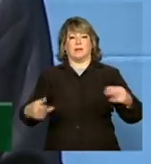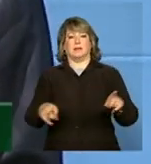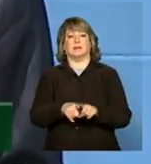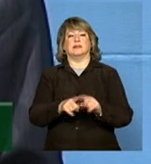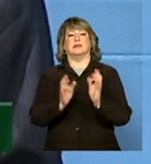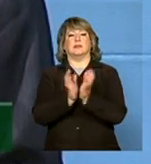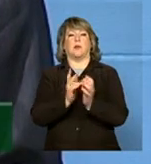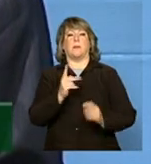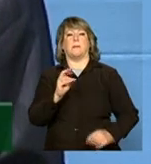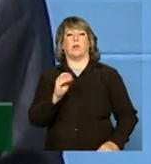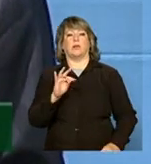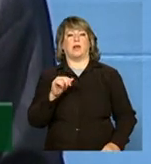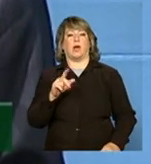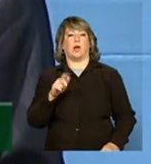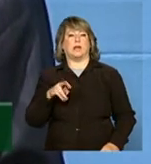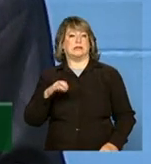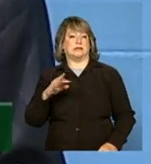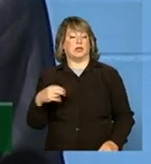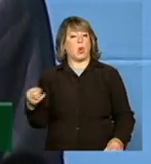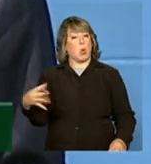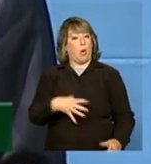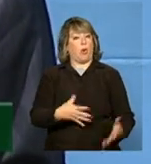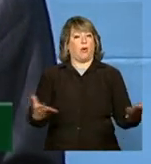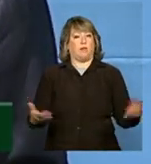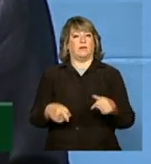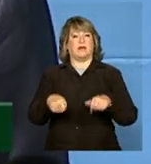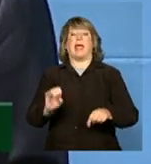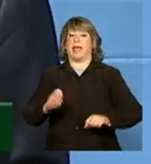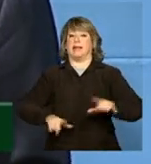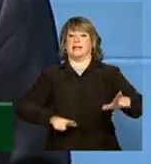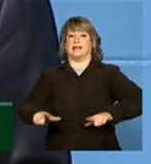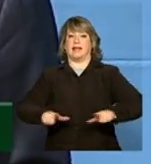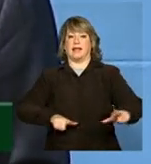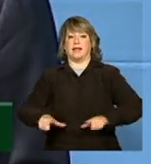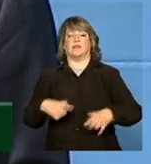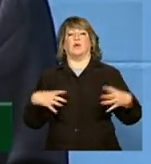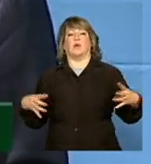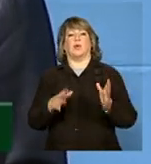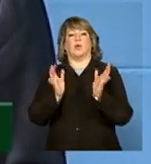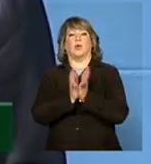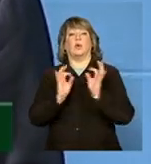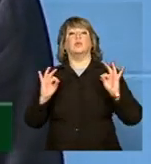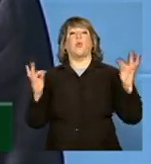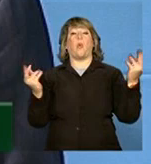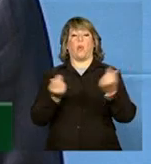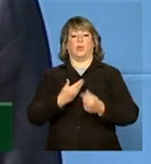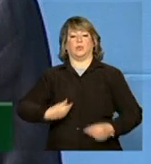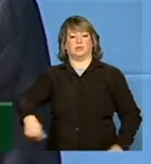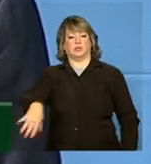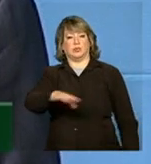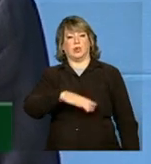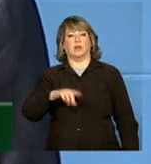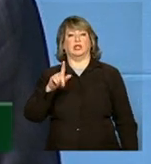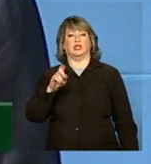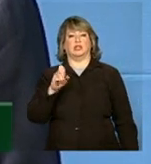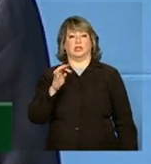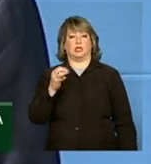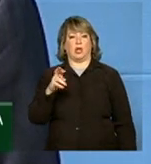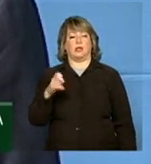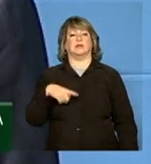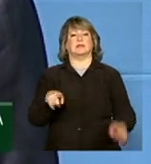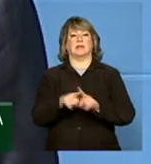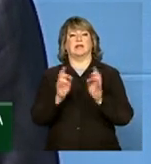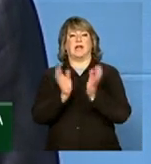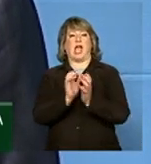protagônico e civilizatório, é tarefa que se impõe a todos nós, gestores e